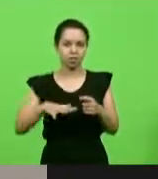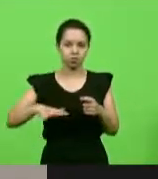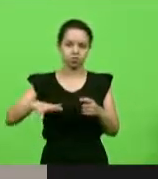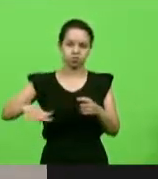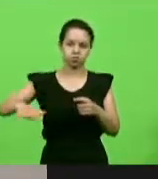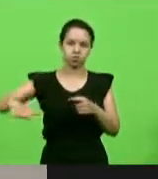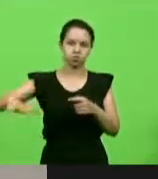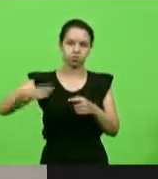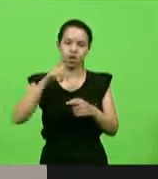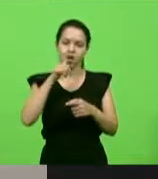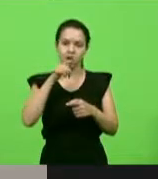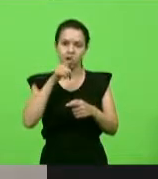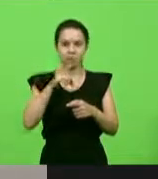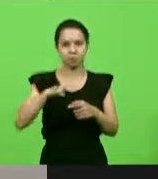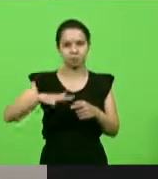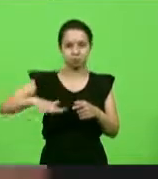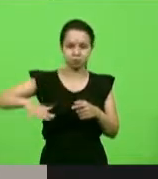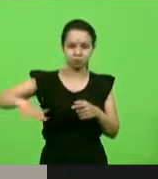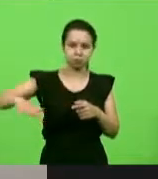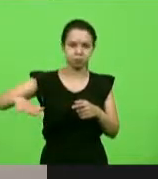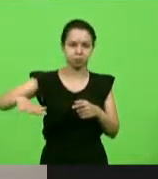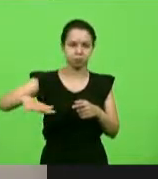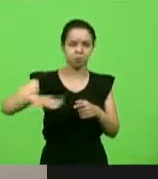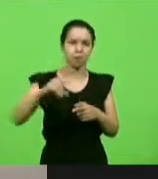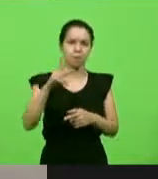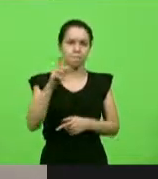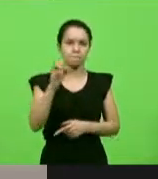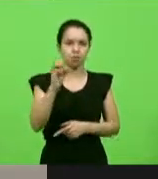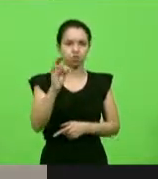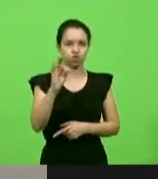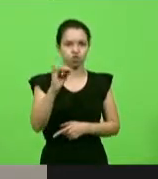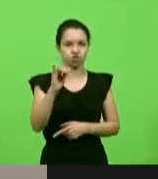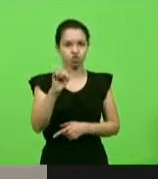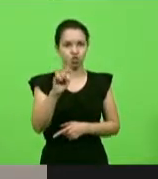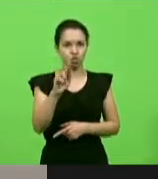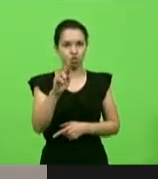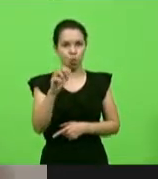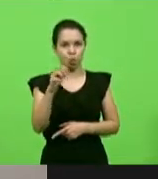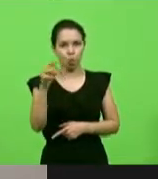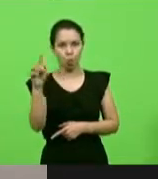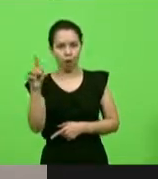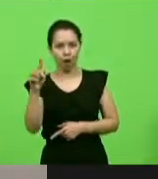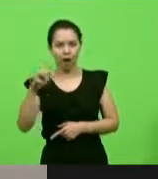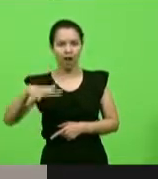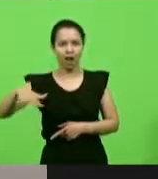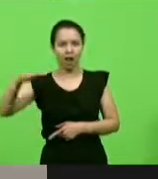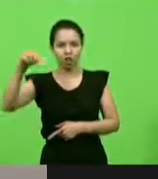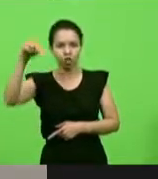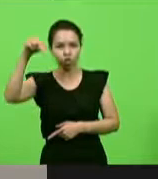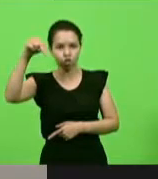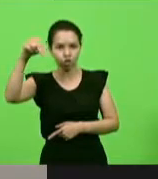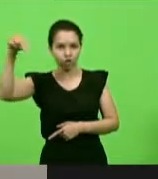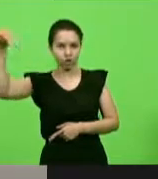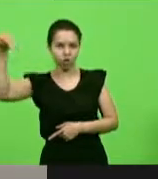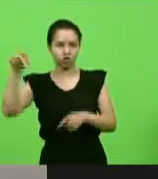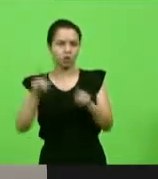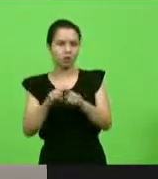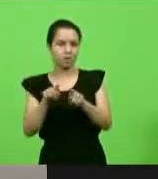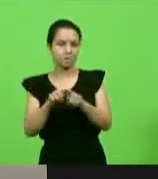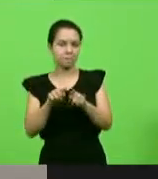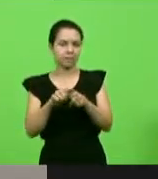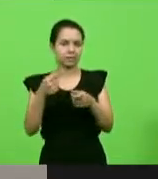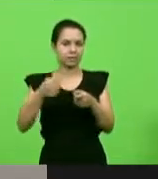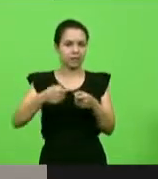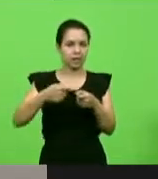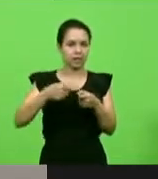Potiguar, que é lá no Nordeste, e Pelotas, que fica aqui no